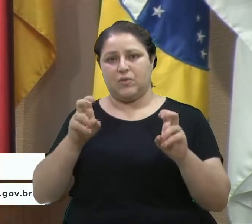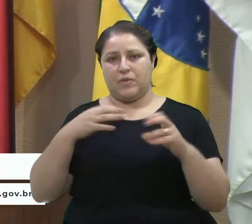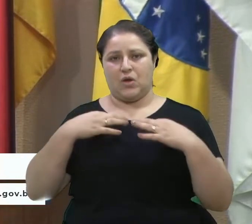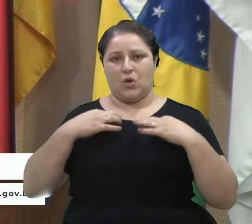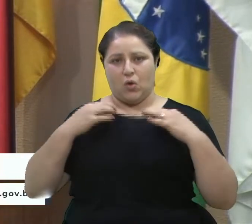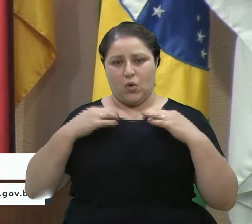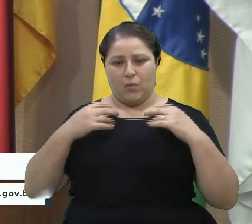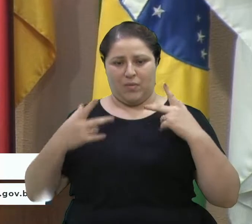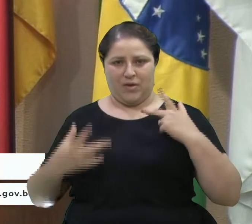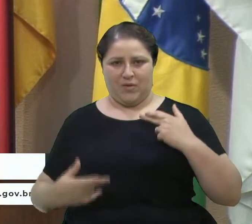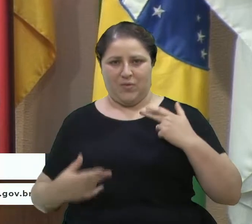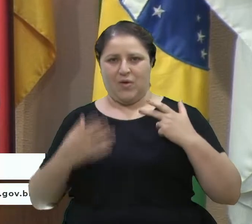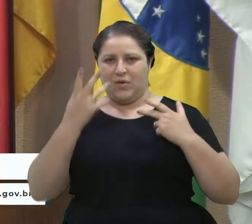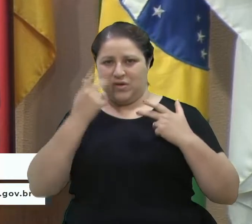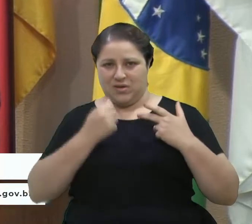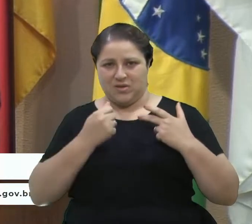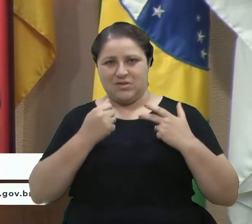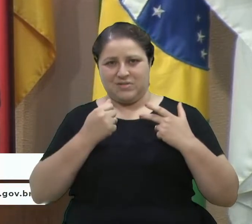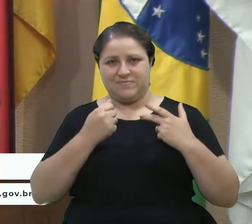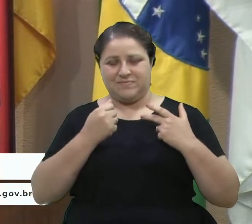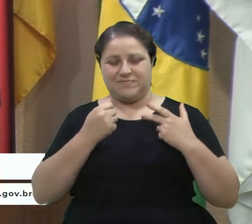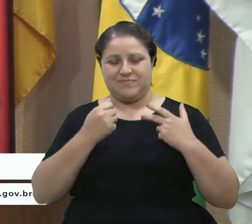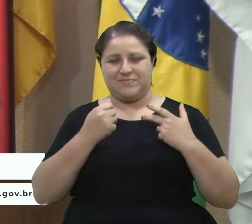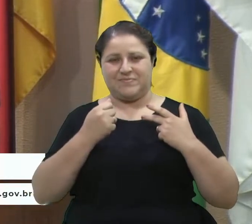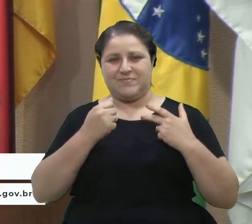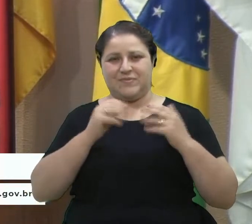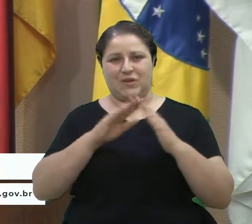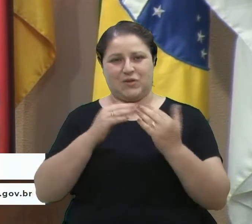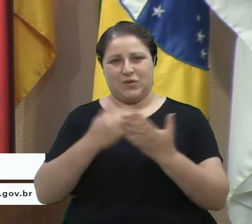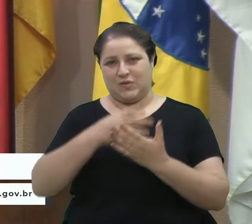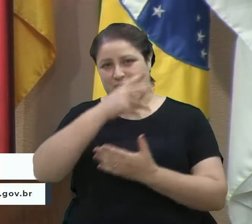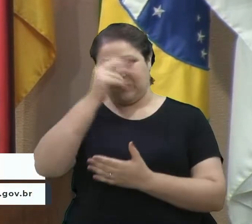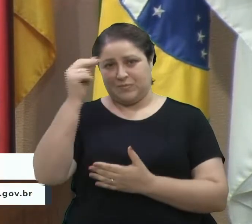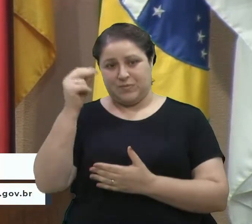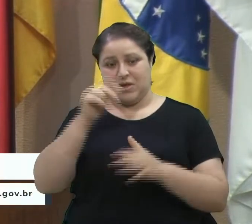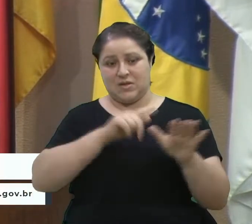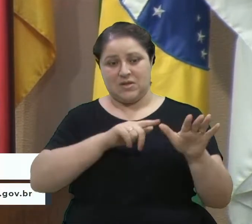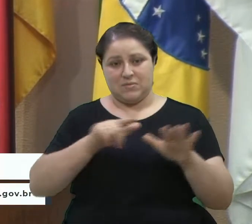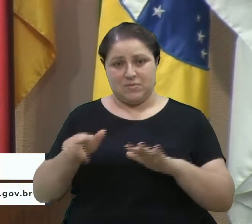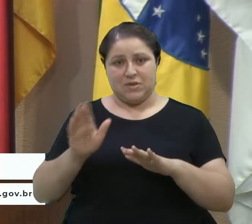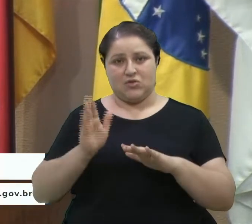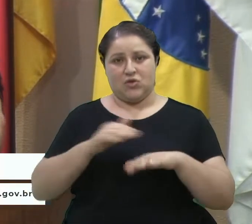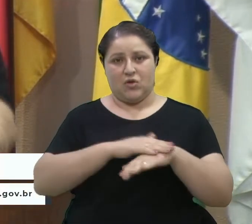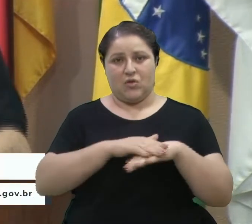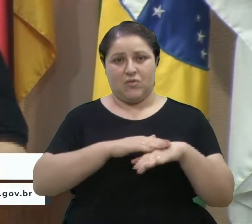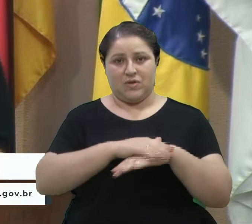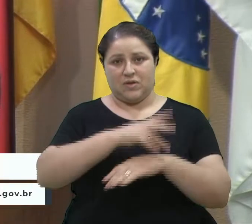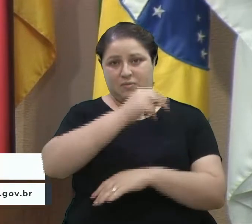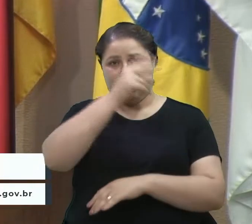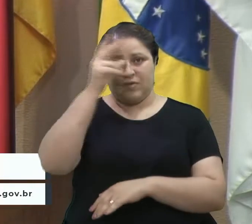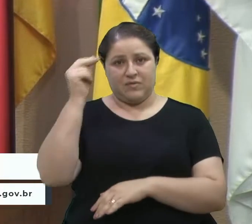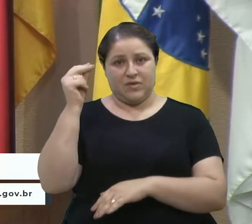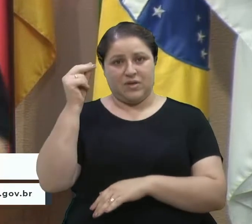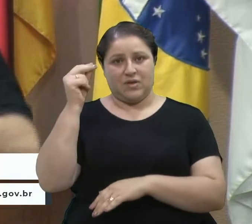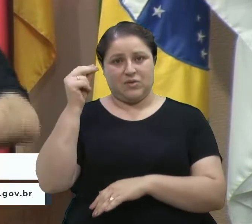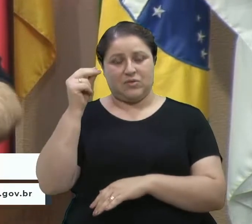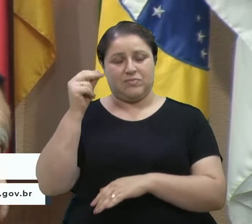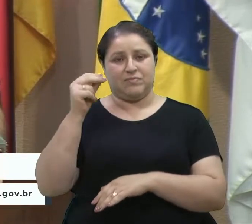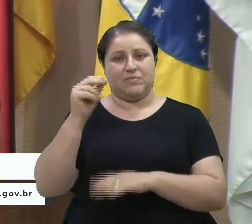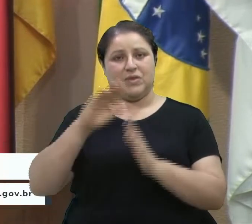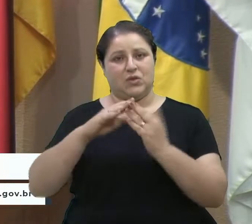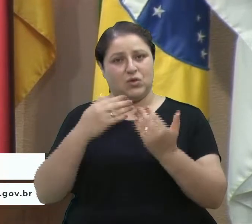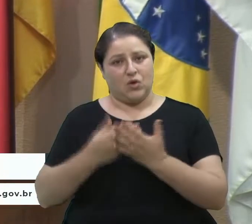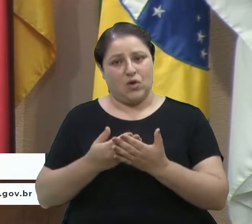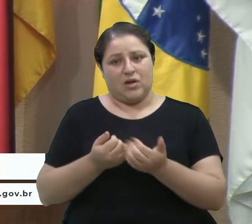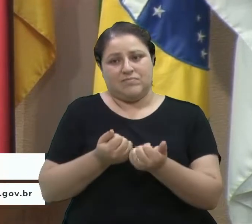conversando com o prefeito essa semana, das escolas ali onde vai ser entregue o uniforme escolar, e dizer que vai beneficiar